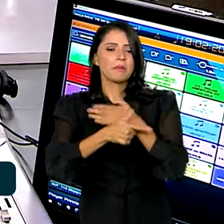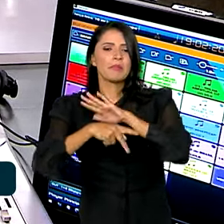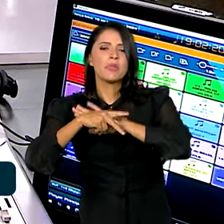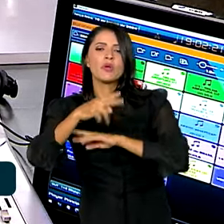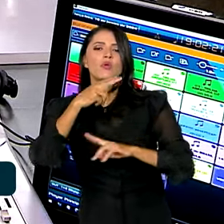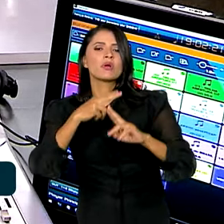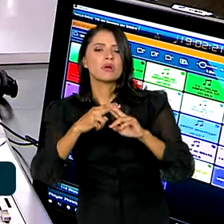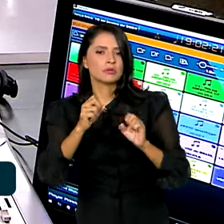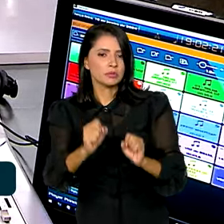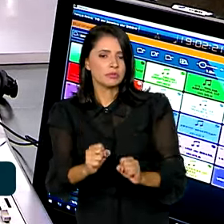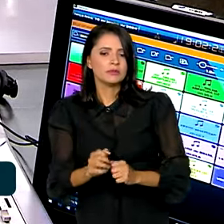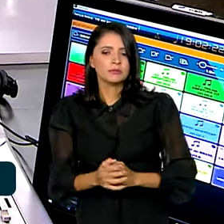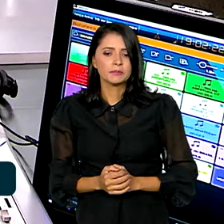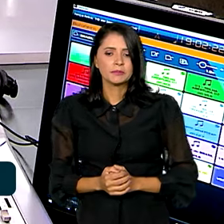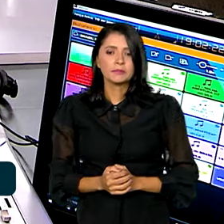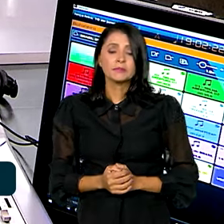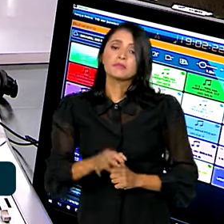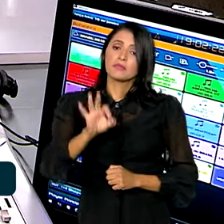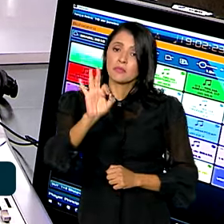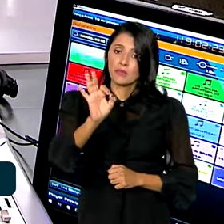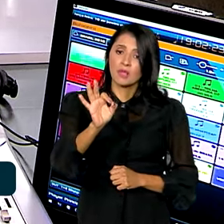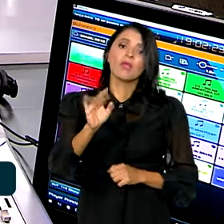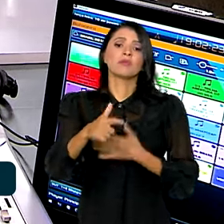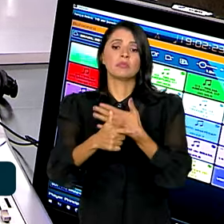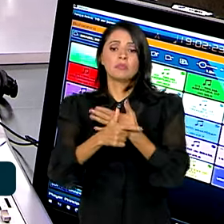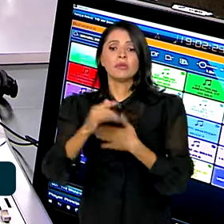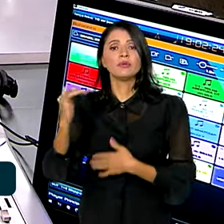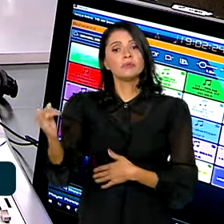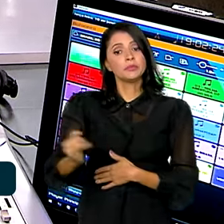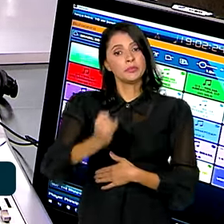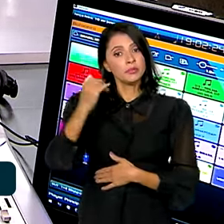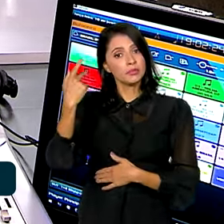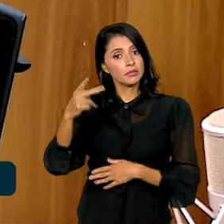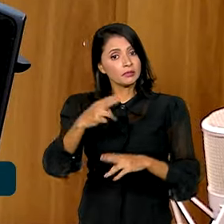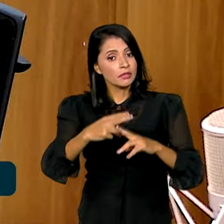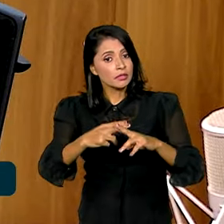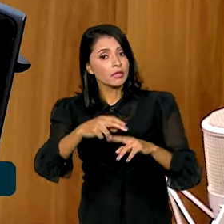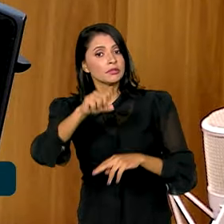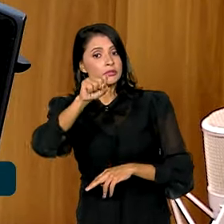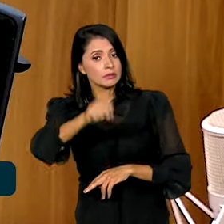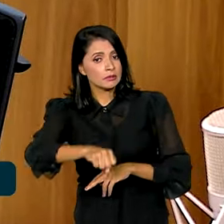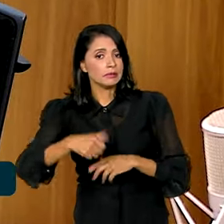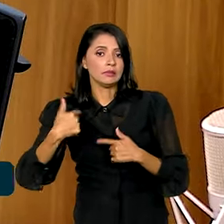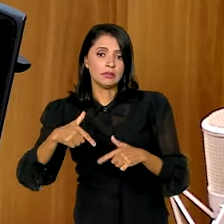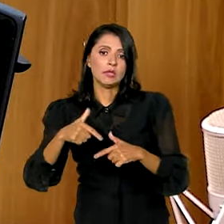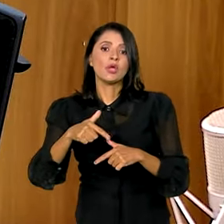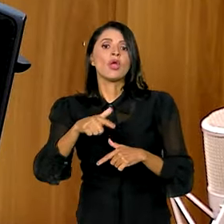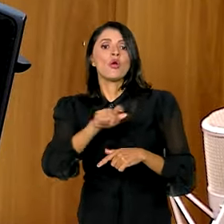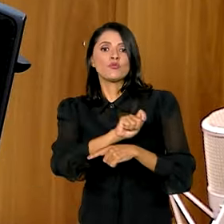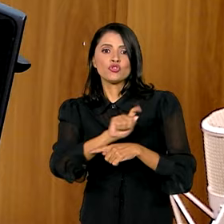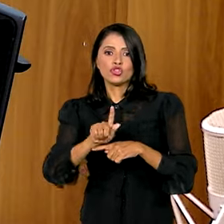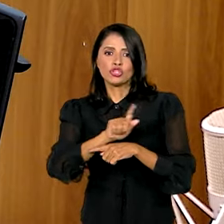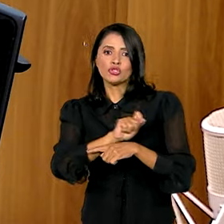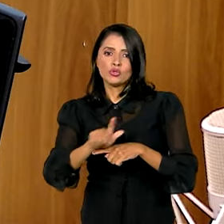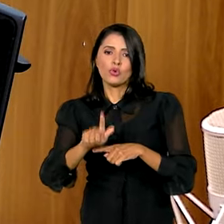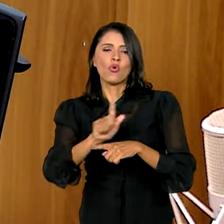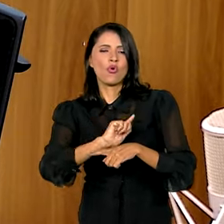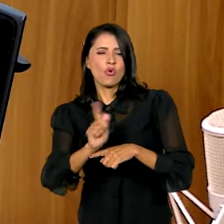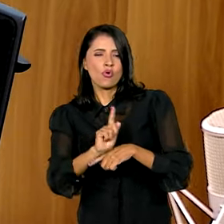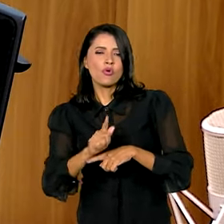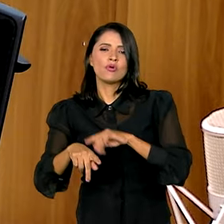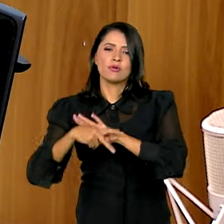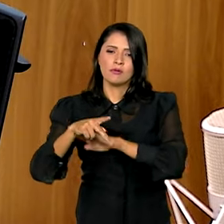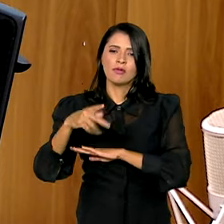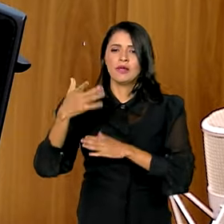Caixa. Sem dúvida, um papel muito importante que a Caixa executa, enquanto gestora, talvez a principal